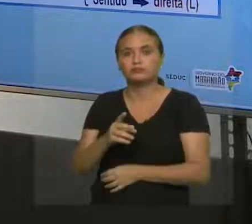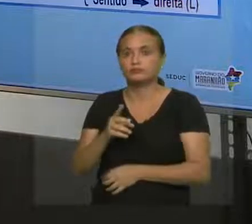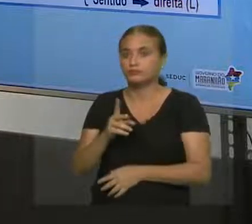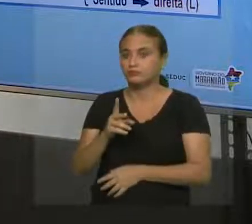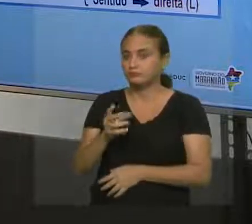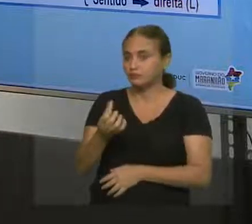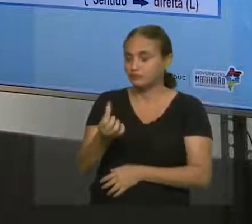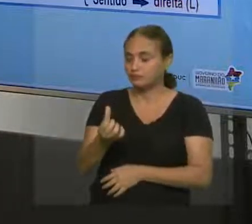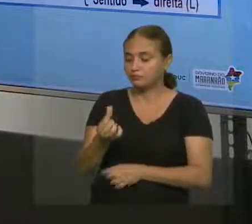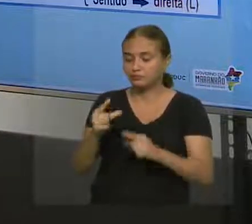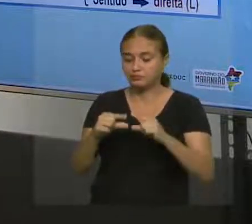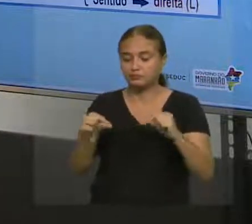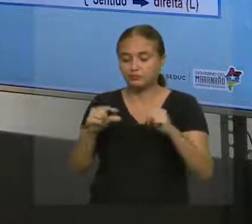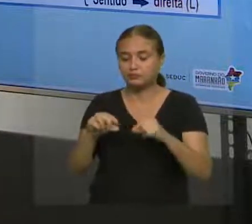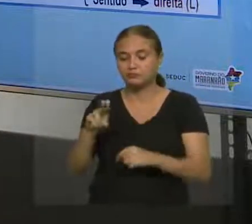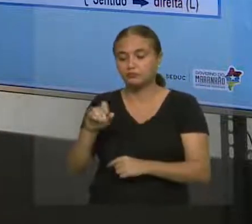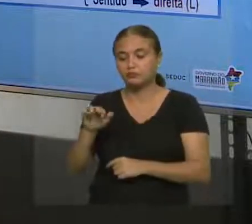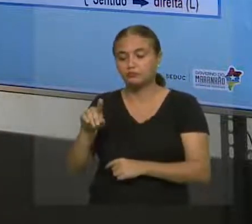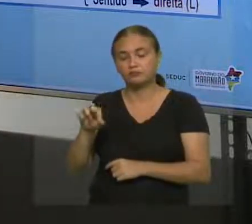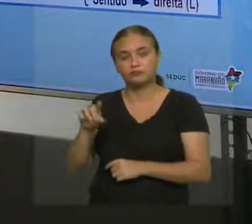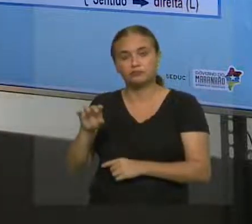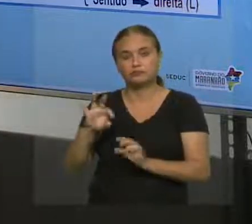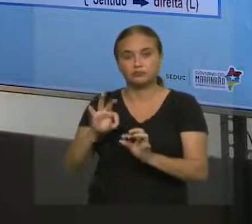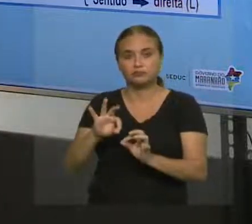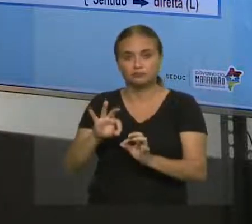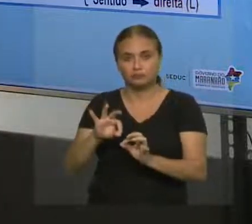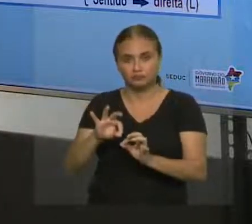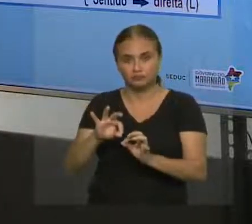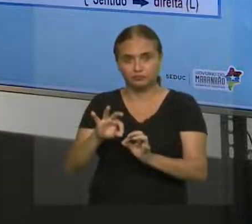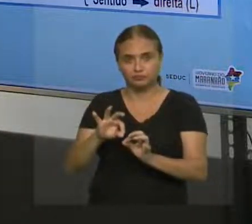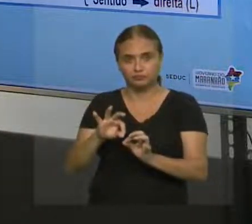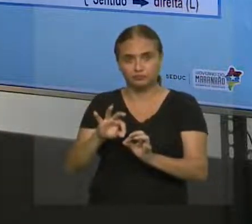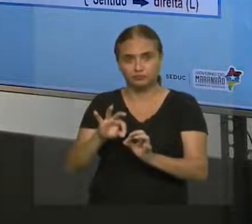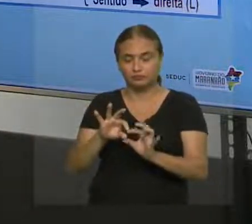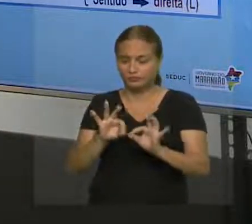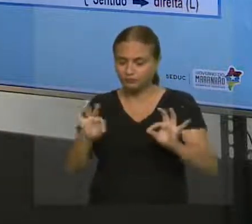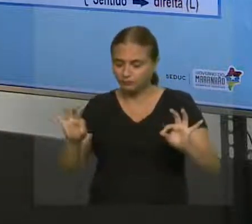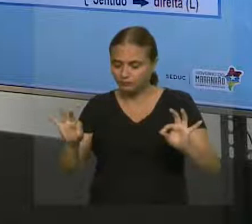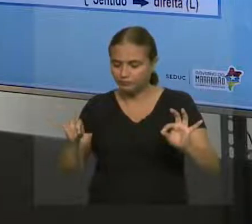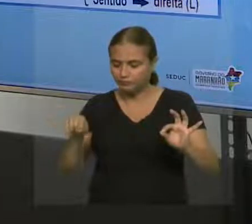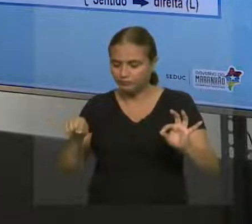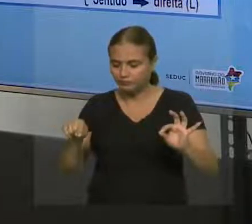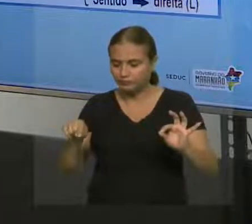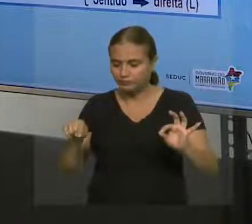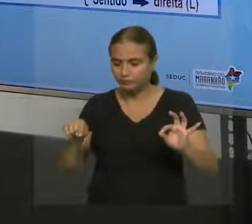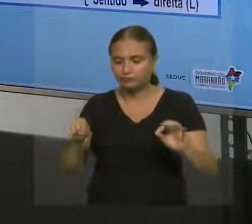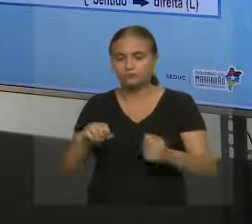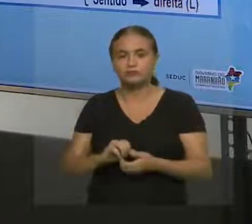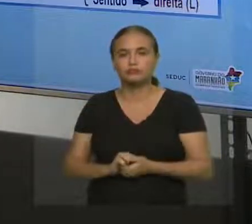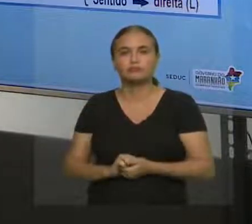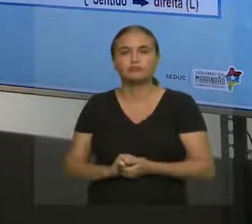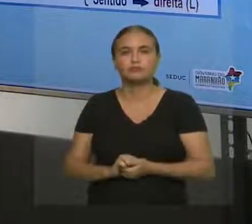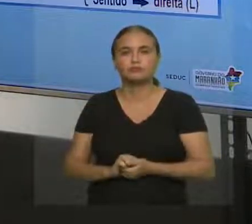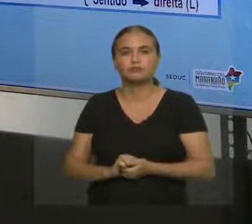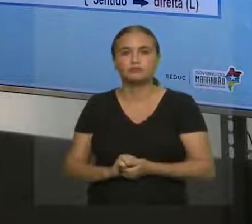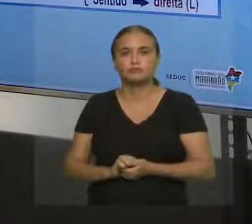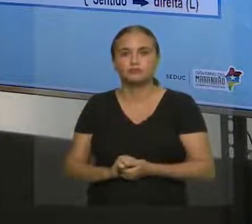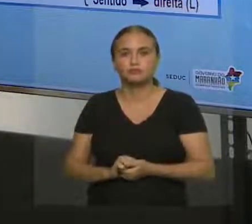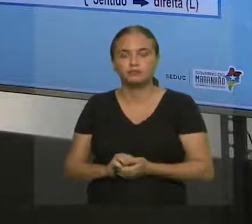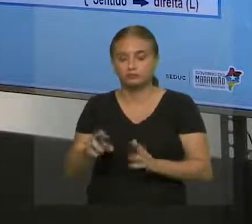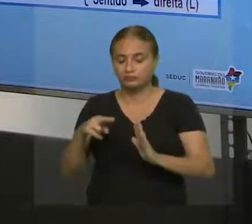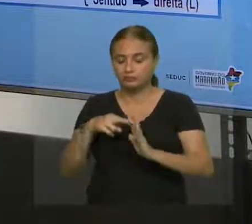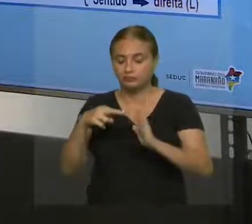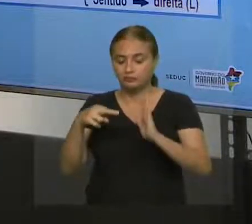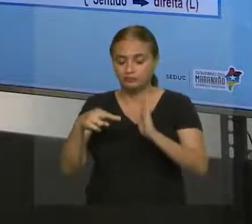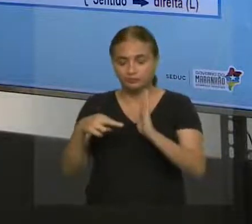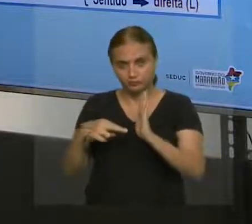unidades ali, direção horizontal, e fica para o sentido do maior, ok? Então, regra do paralelogramo, caso